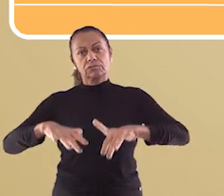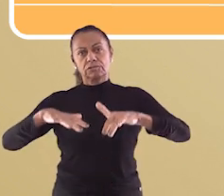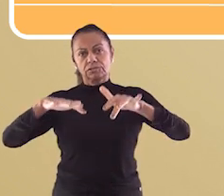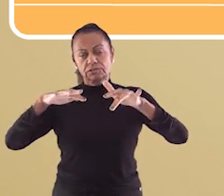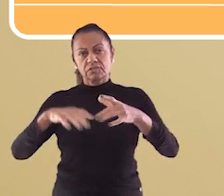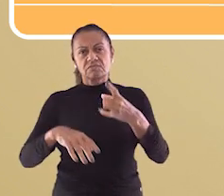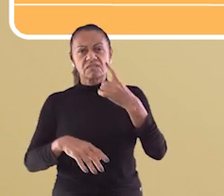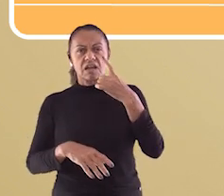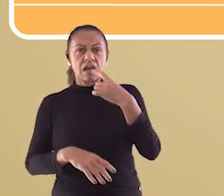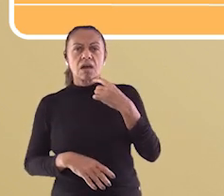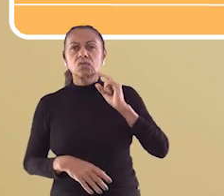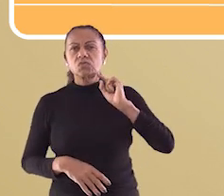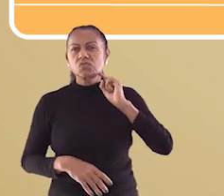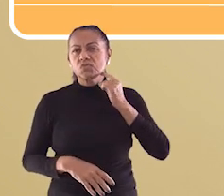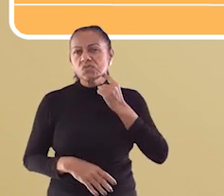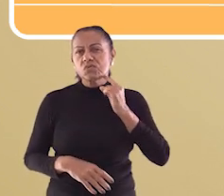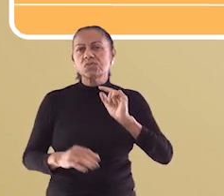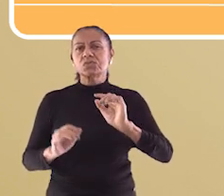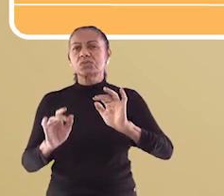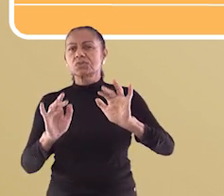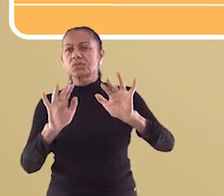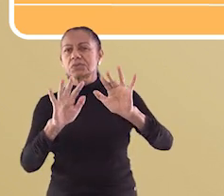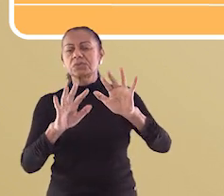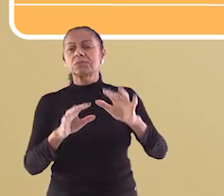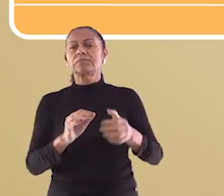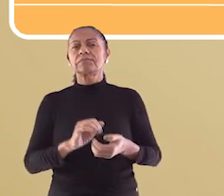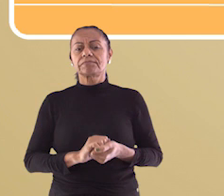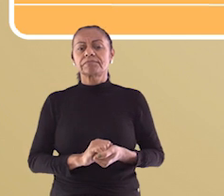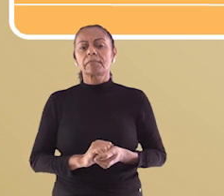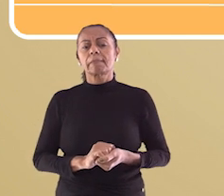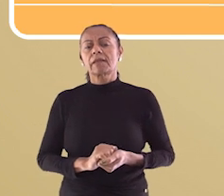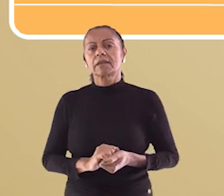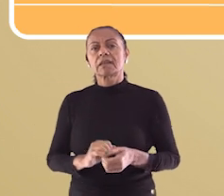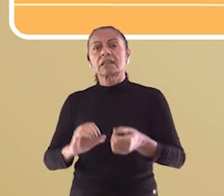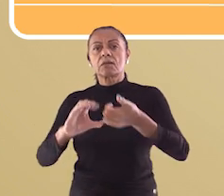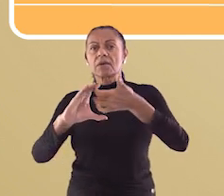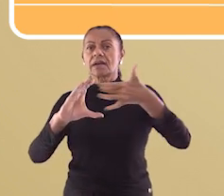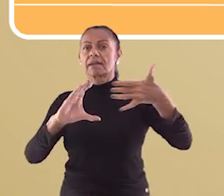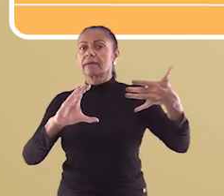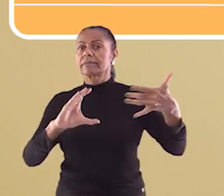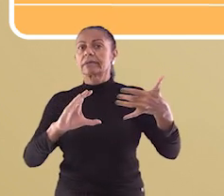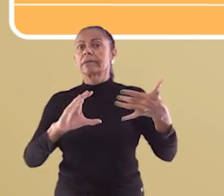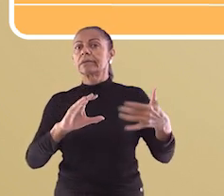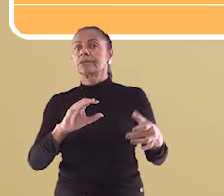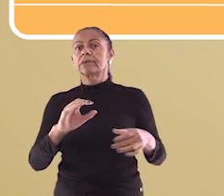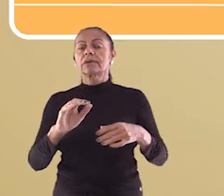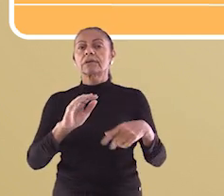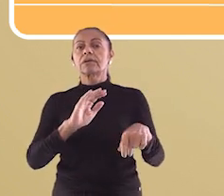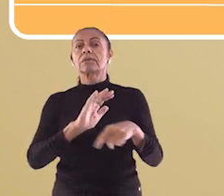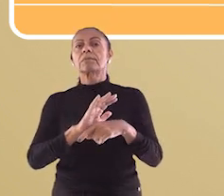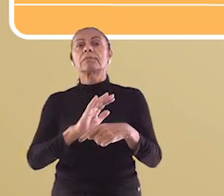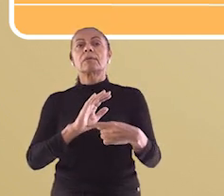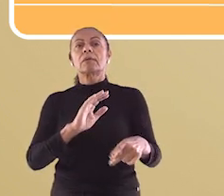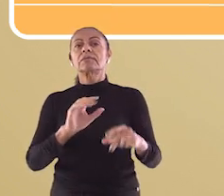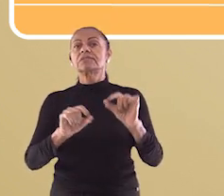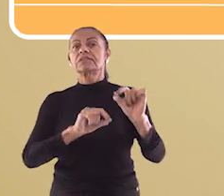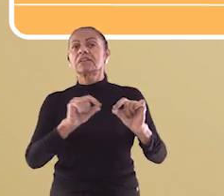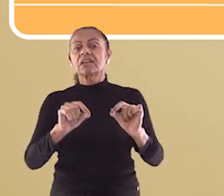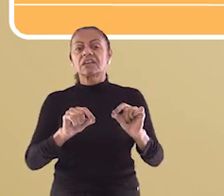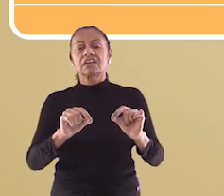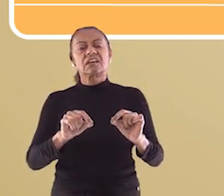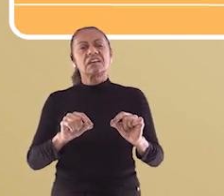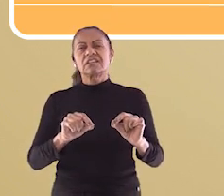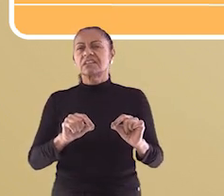de enchentes, seguidos da poluição e habitação imprópria. Ações que caracterizam uma